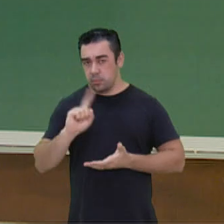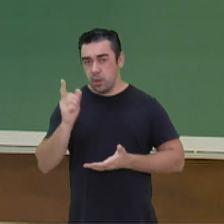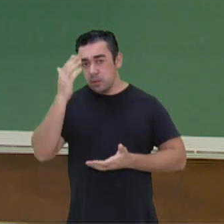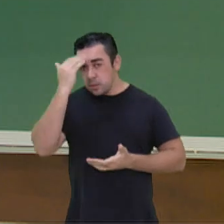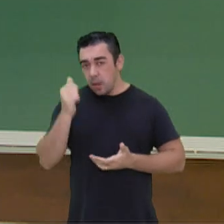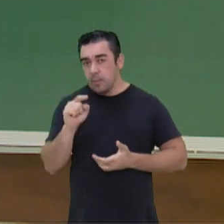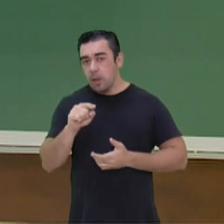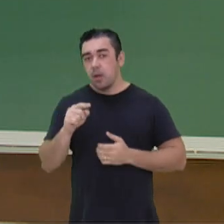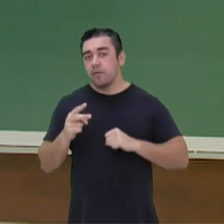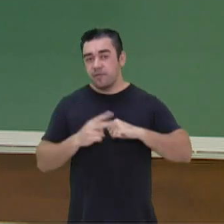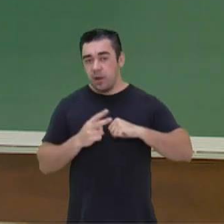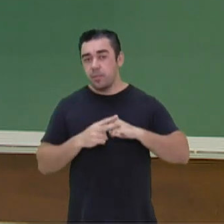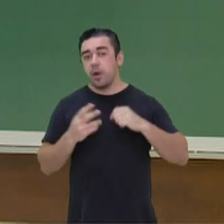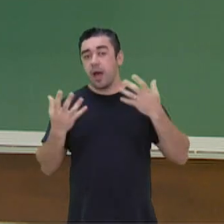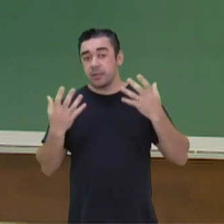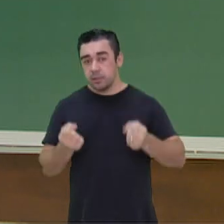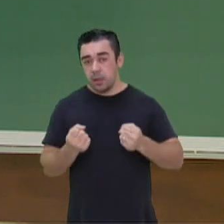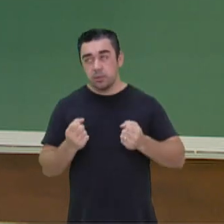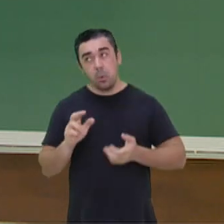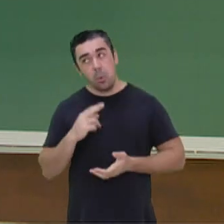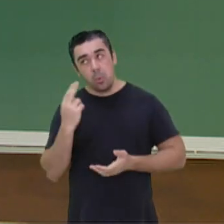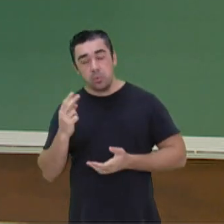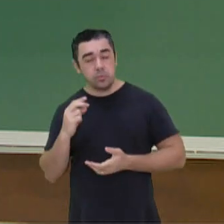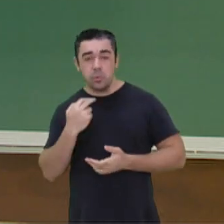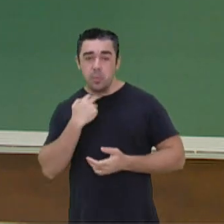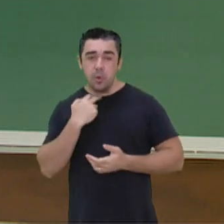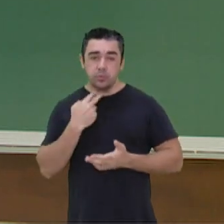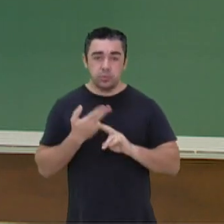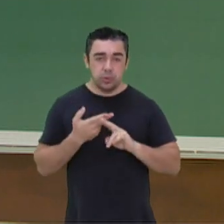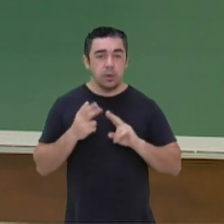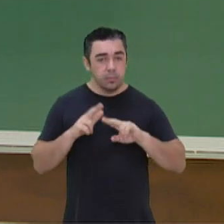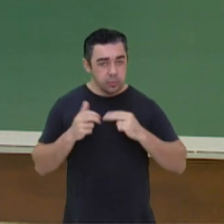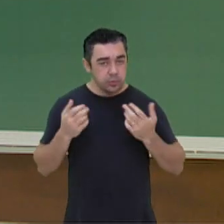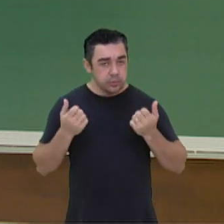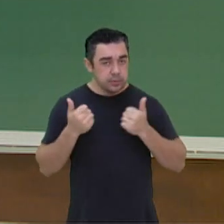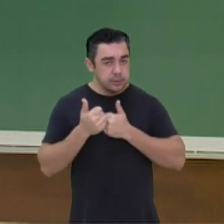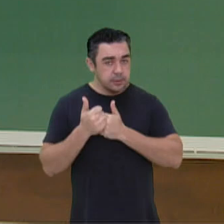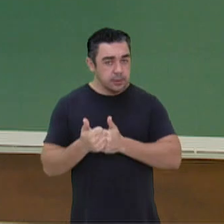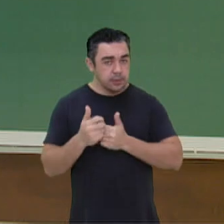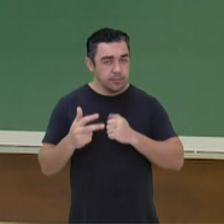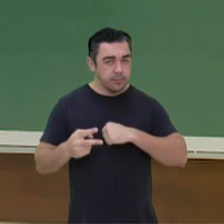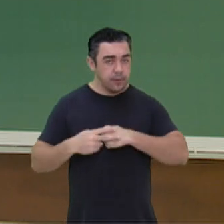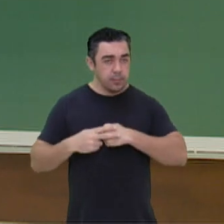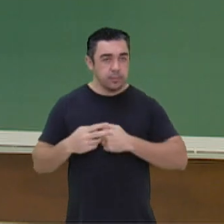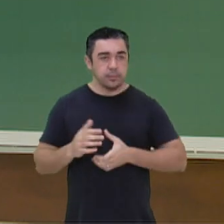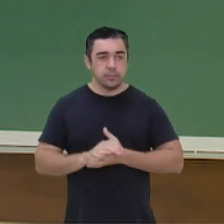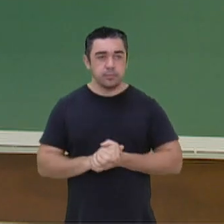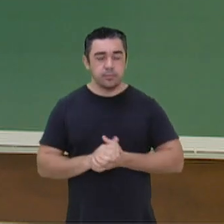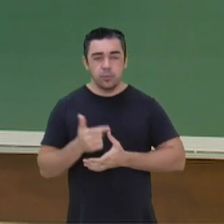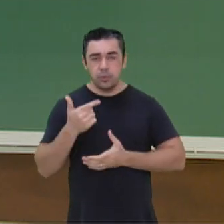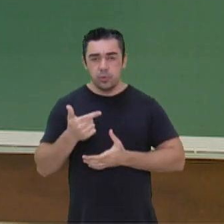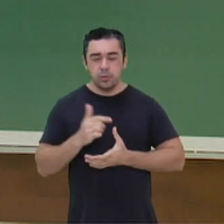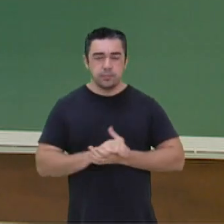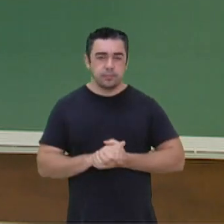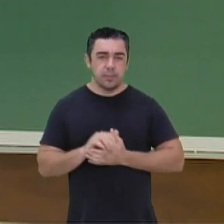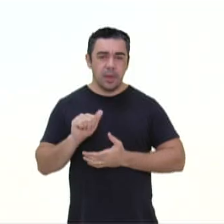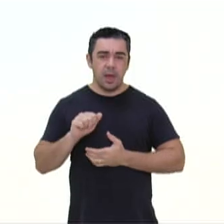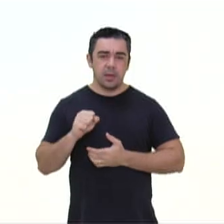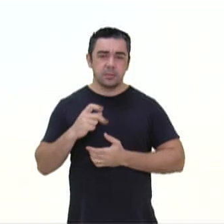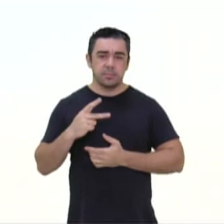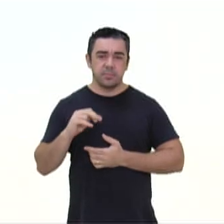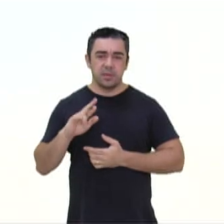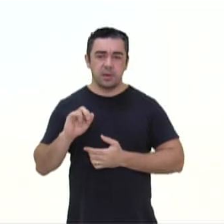verbo aceita ou não essa aí. Por isso, regência verbal. Dois. Verbo